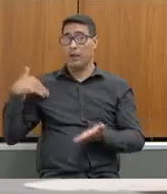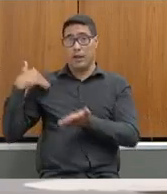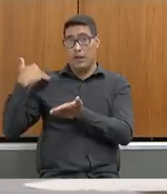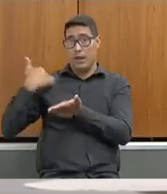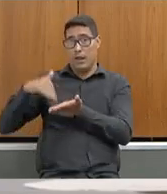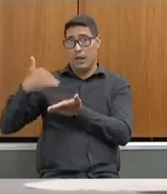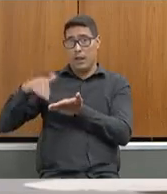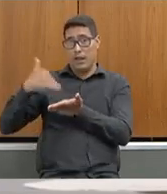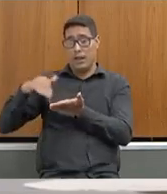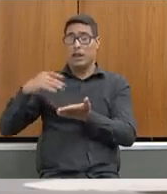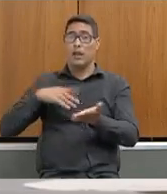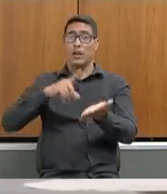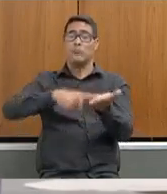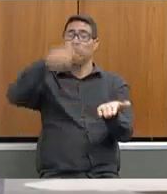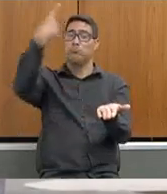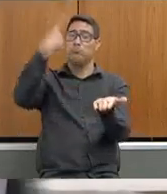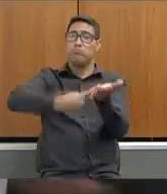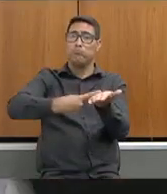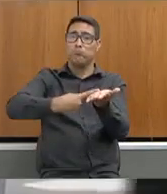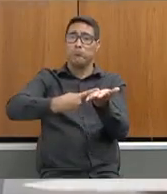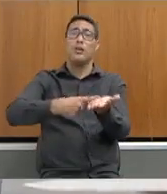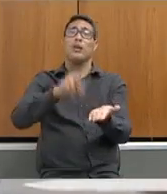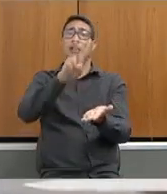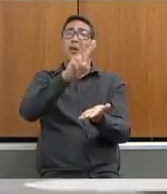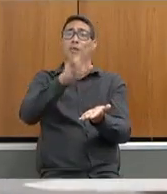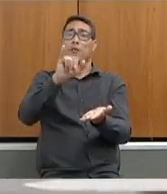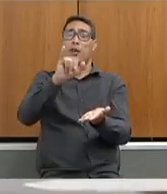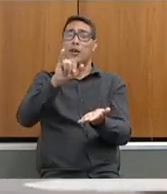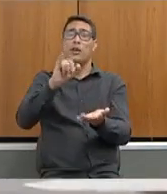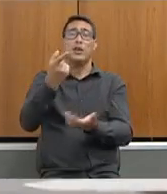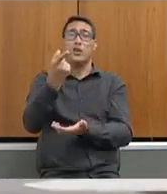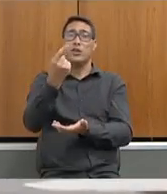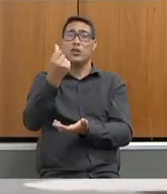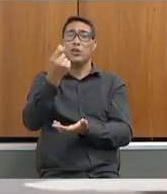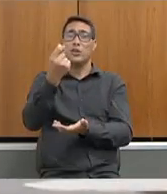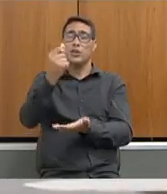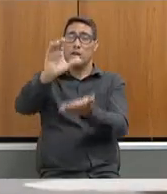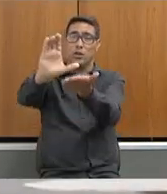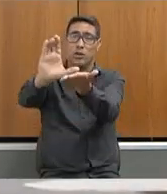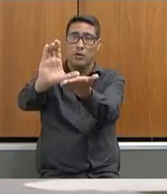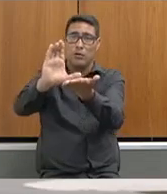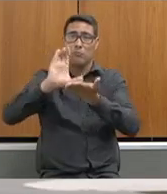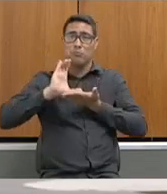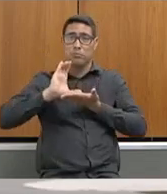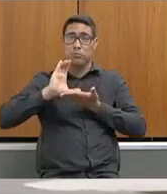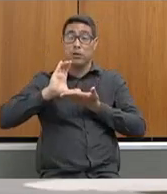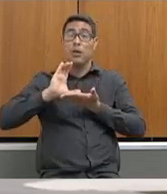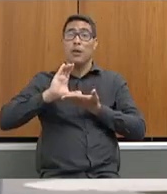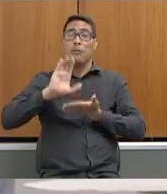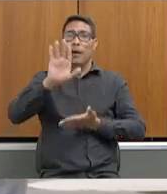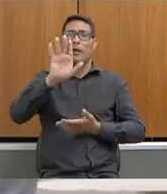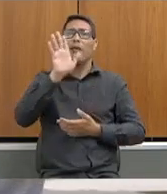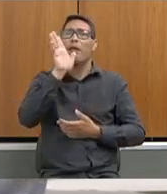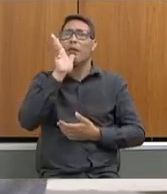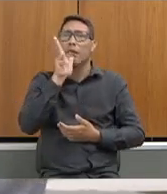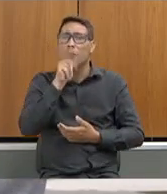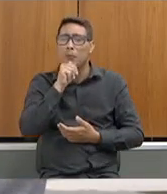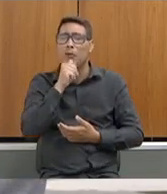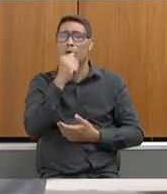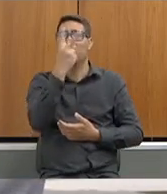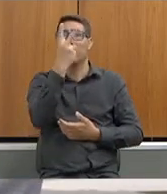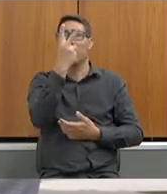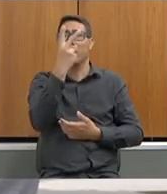firmou um termo aqui de compromisso e vai depositar X valor para mim e passa um mês, dois meses, três meses e esse